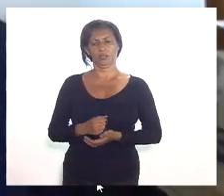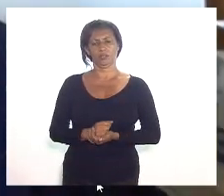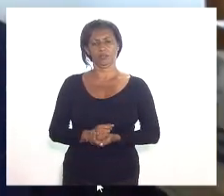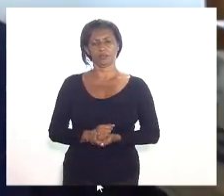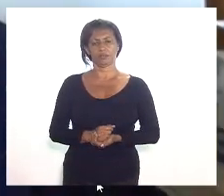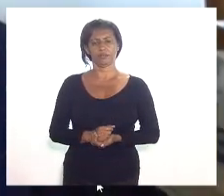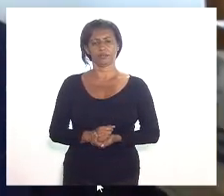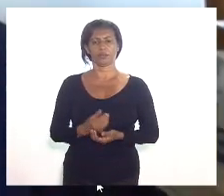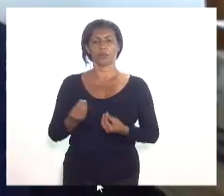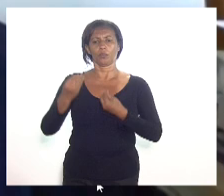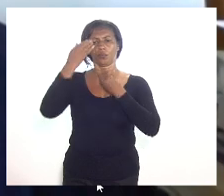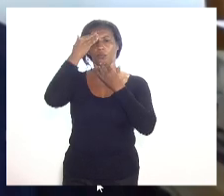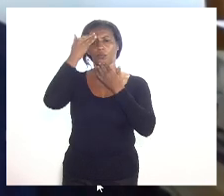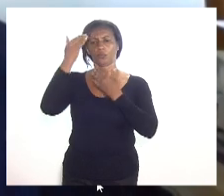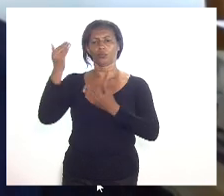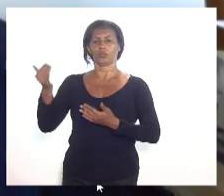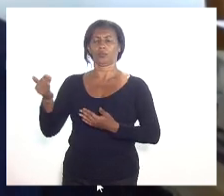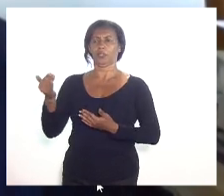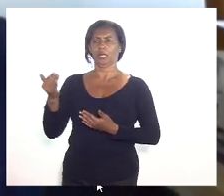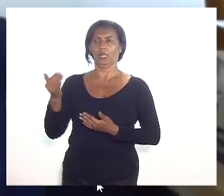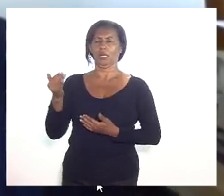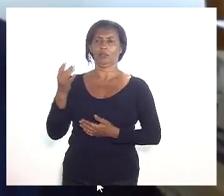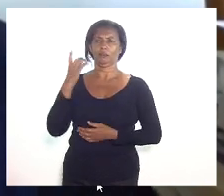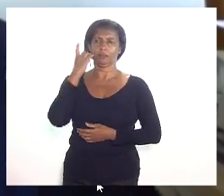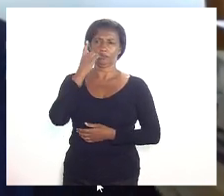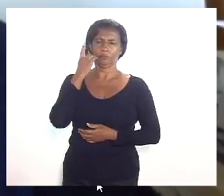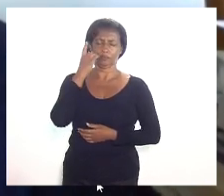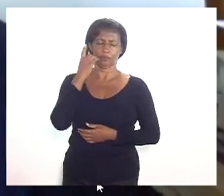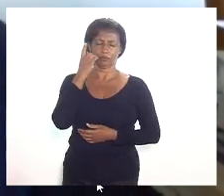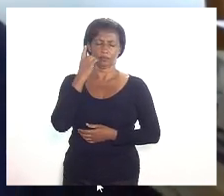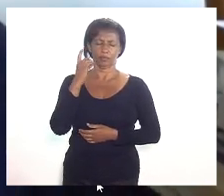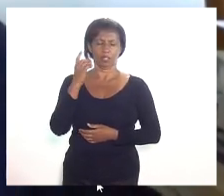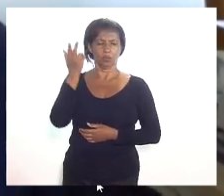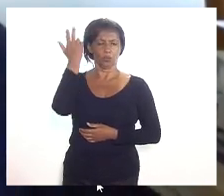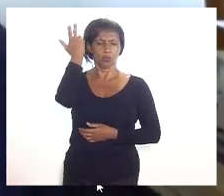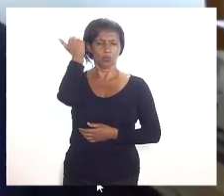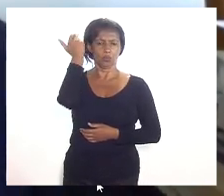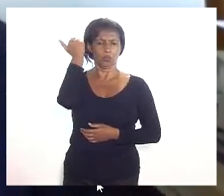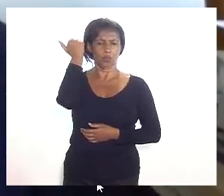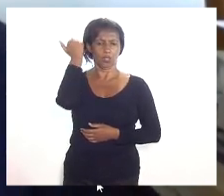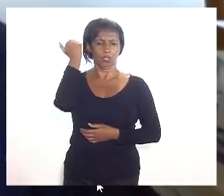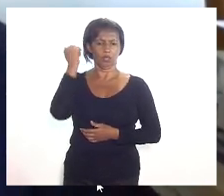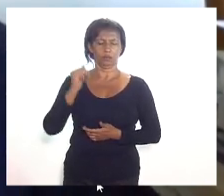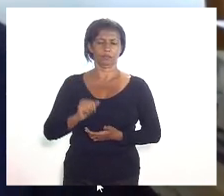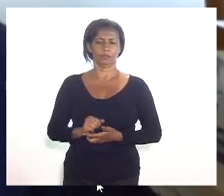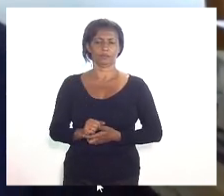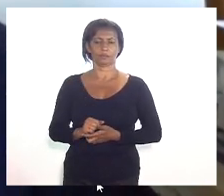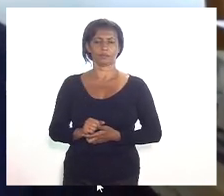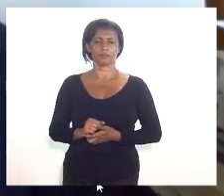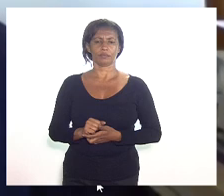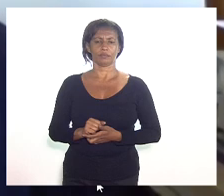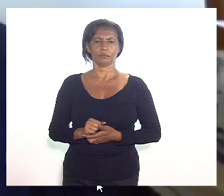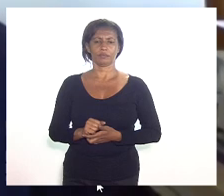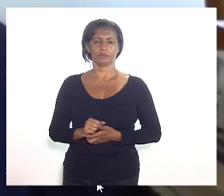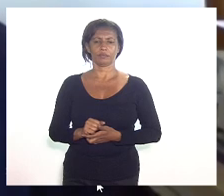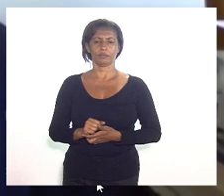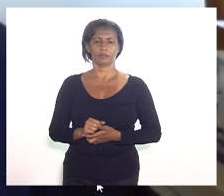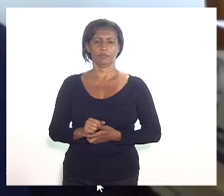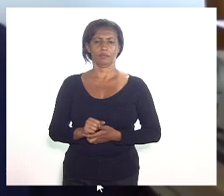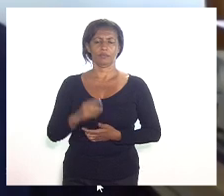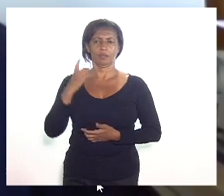muito obrigado deputado ele é uma coelho próximo orador escrito é o nome deputado valdeck